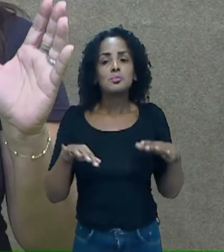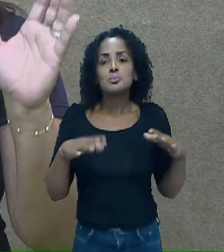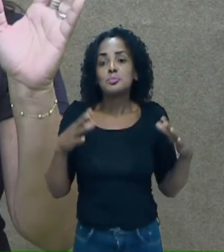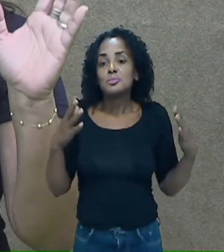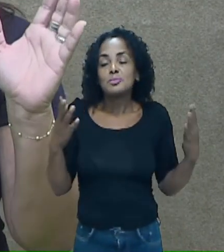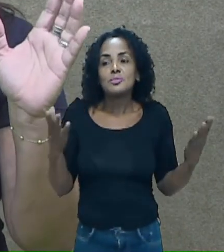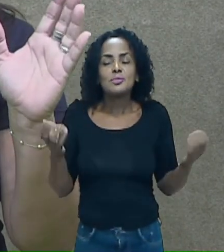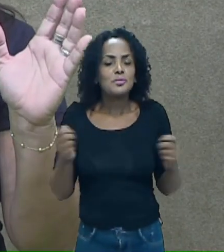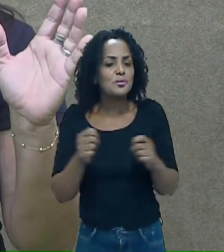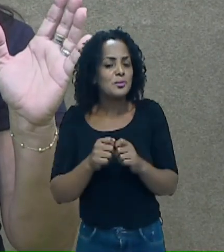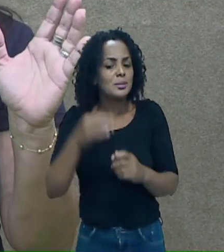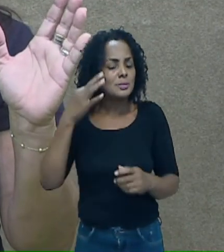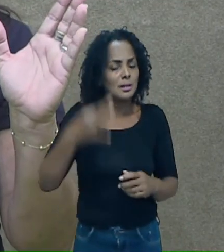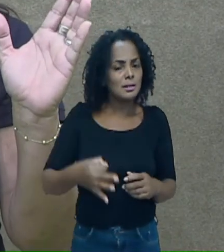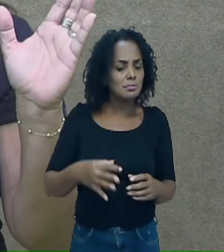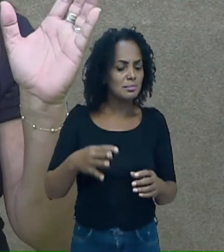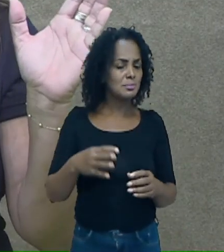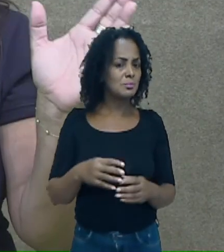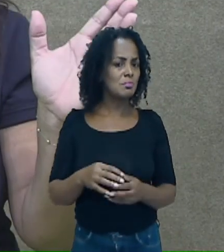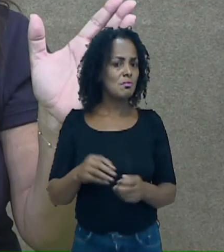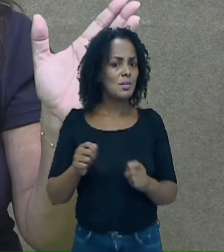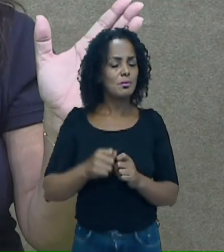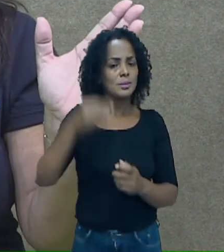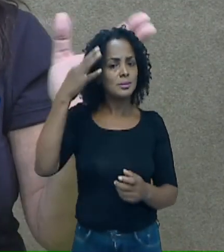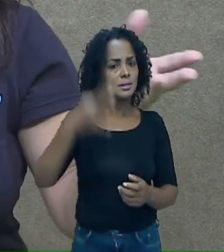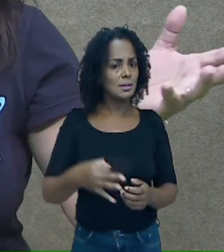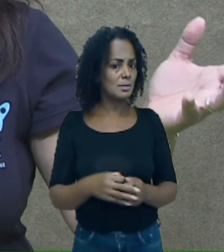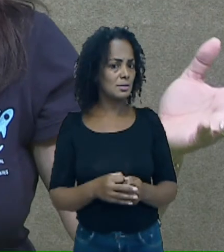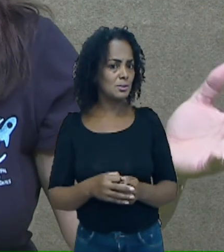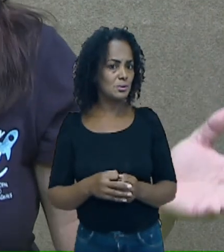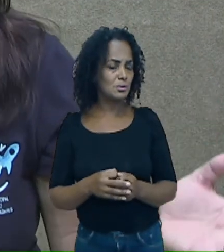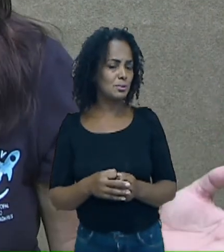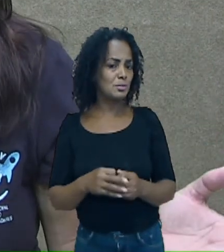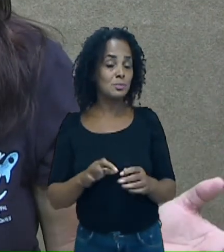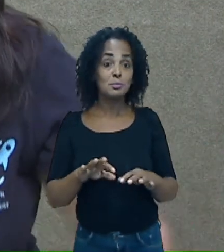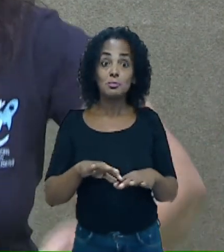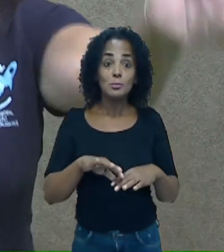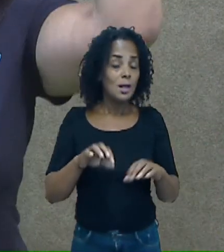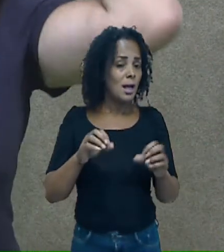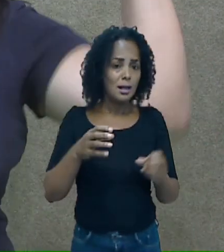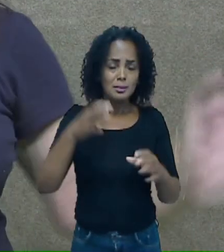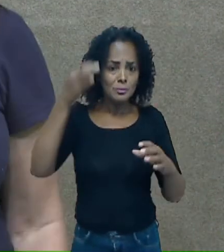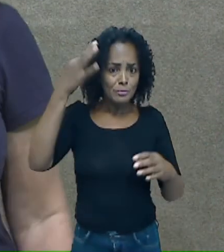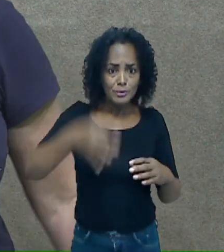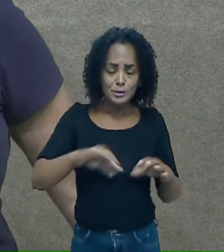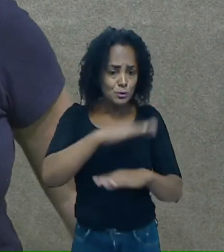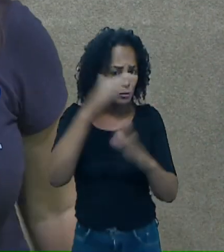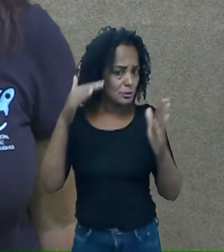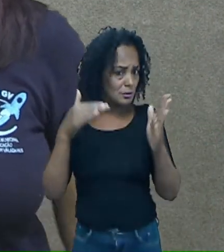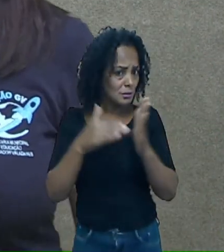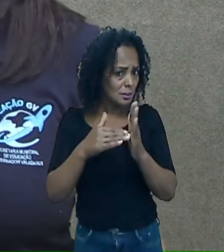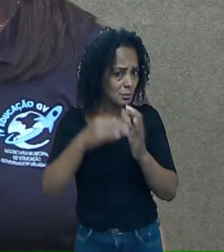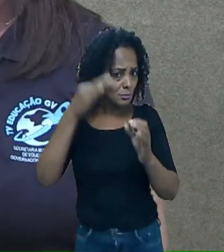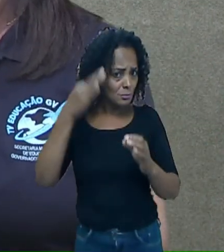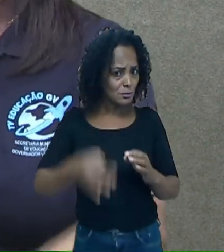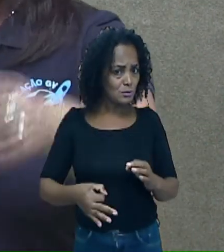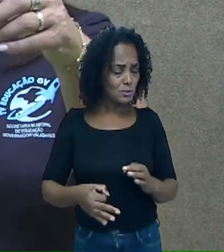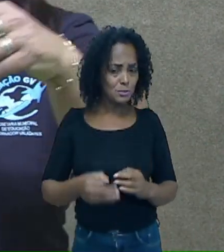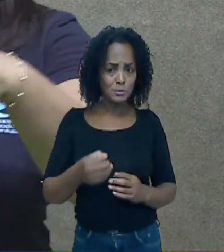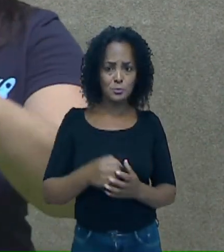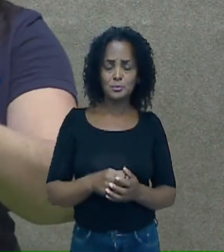mais que cinco questões? Sete. Acertou todas? Nossa, você está ficando bom demais.